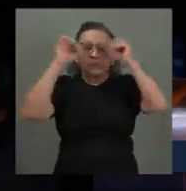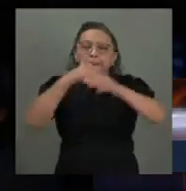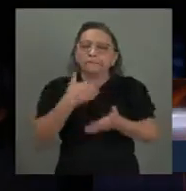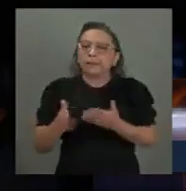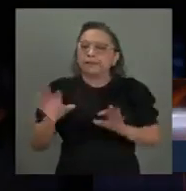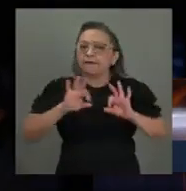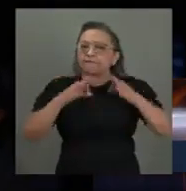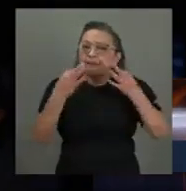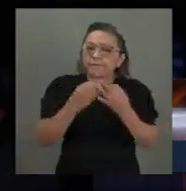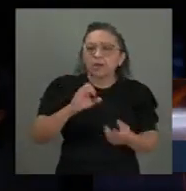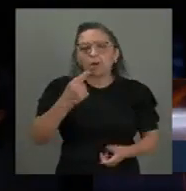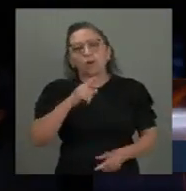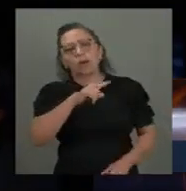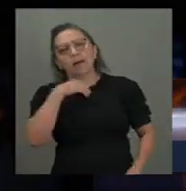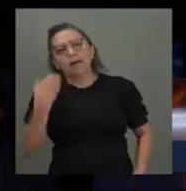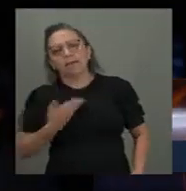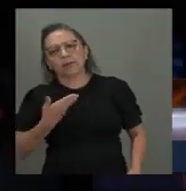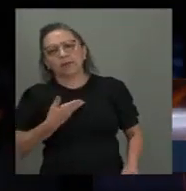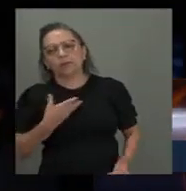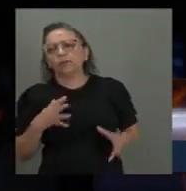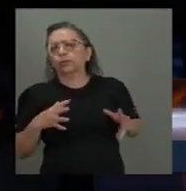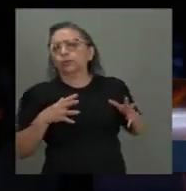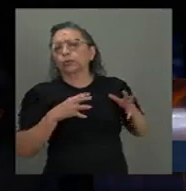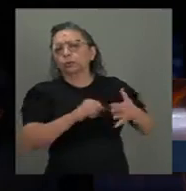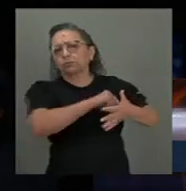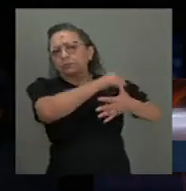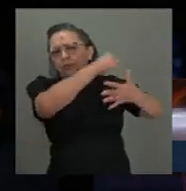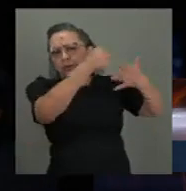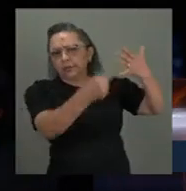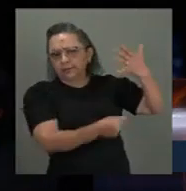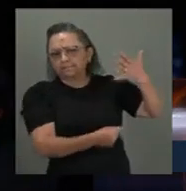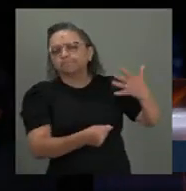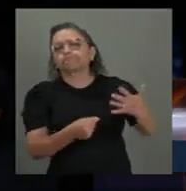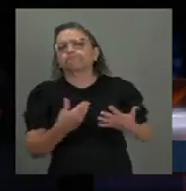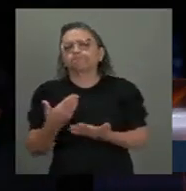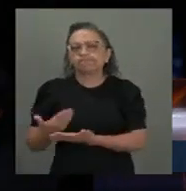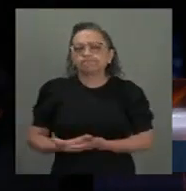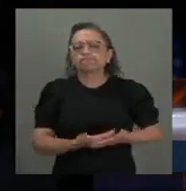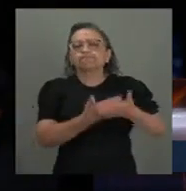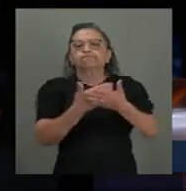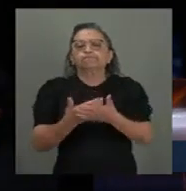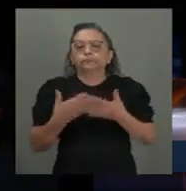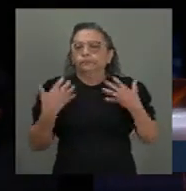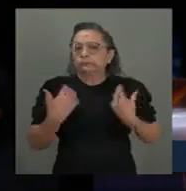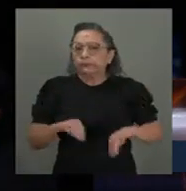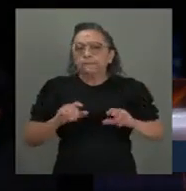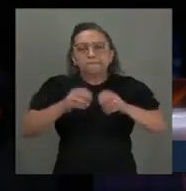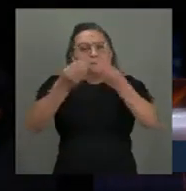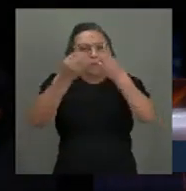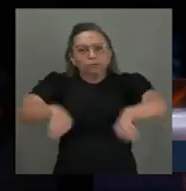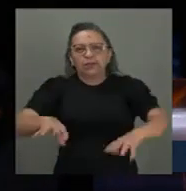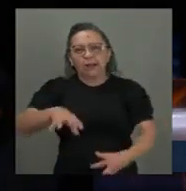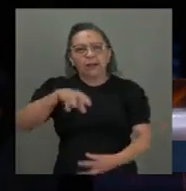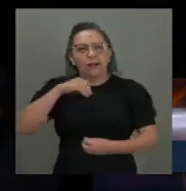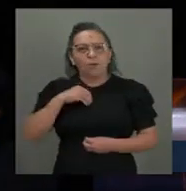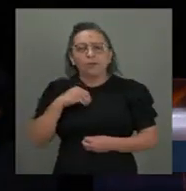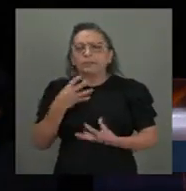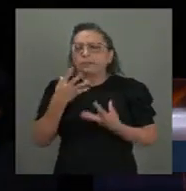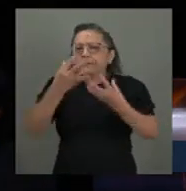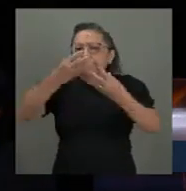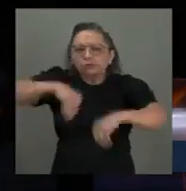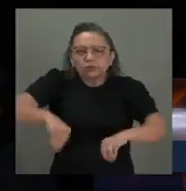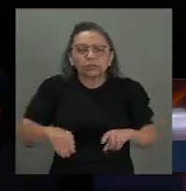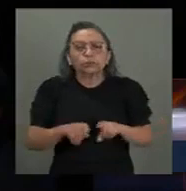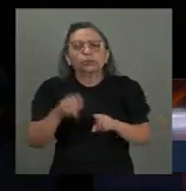os amigos. Tudo isso envenena as almas. Todos os dias há